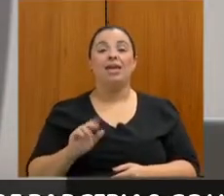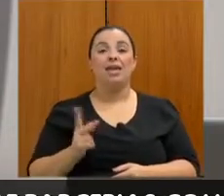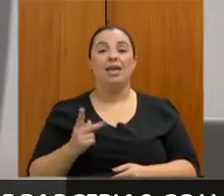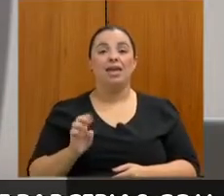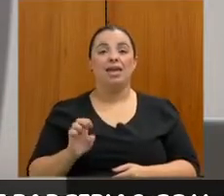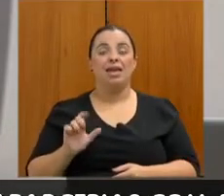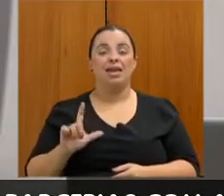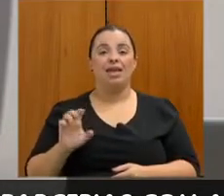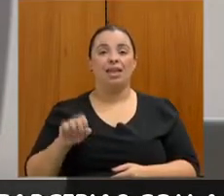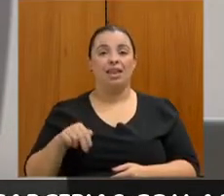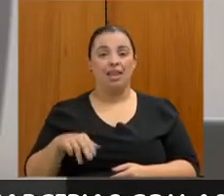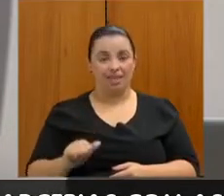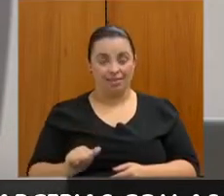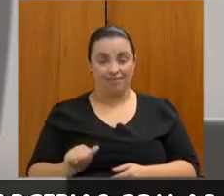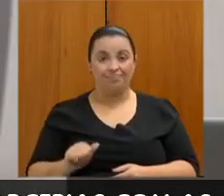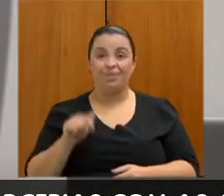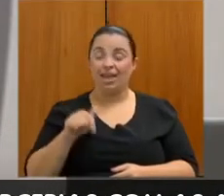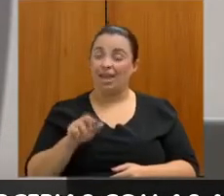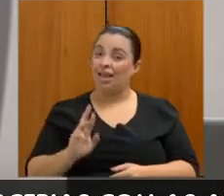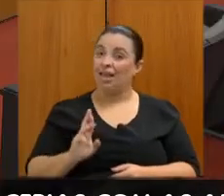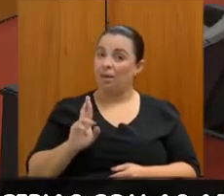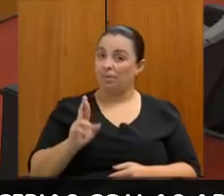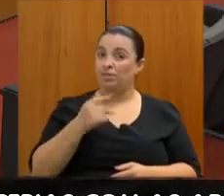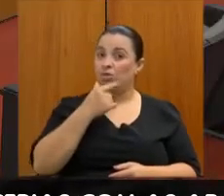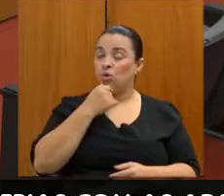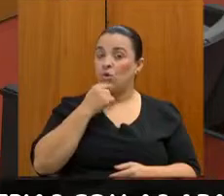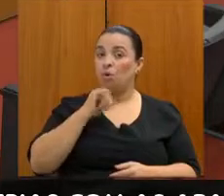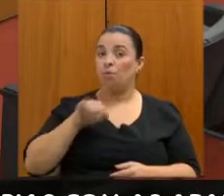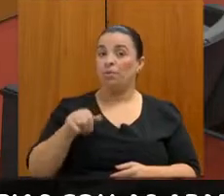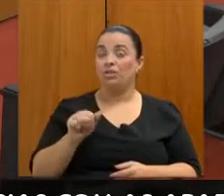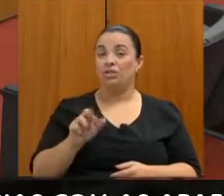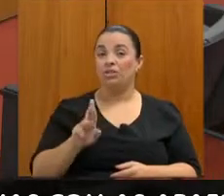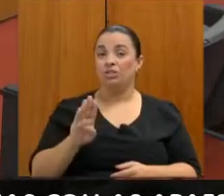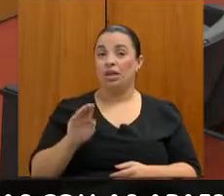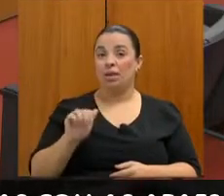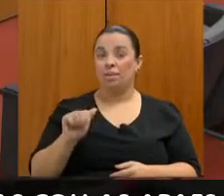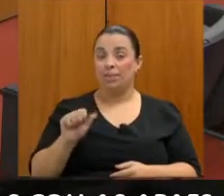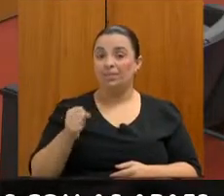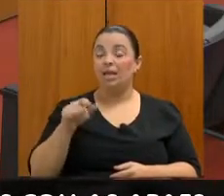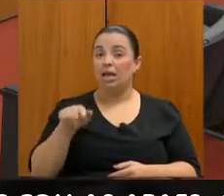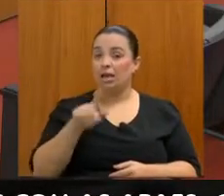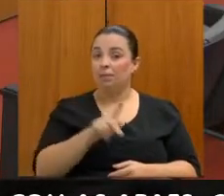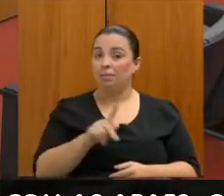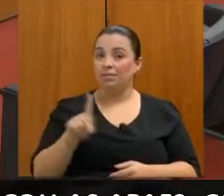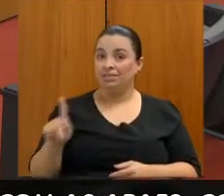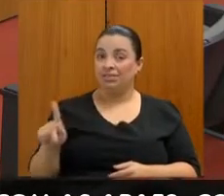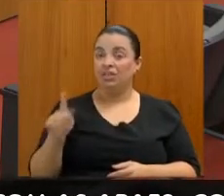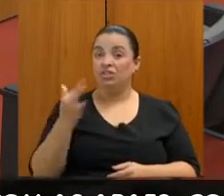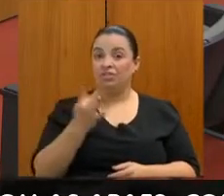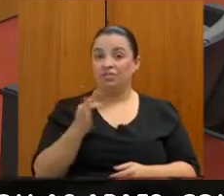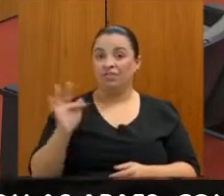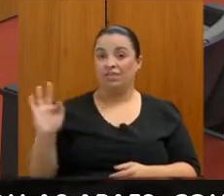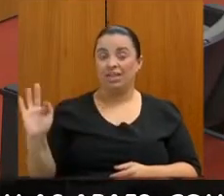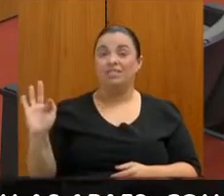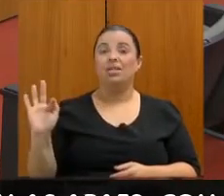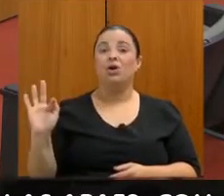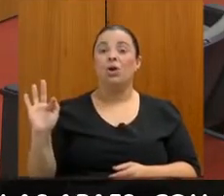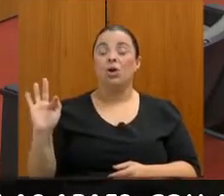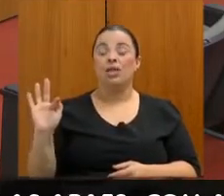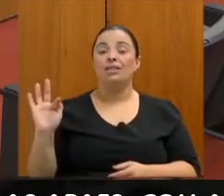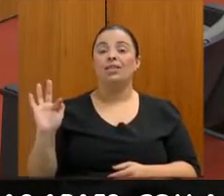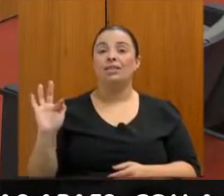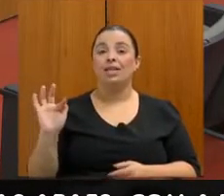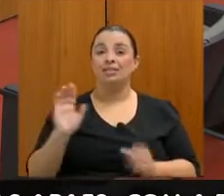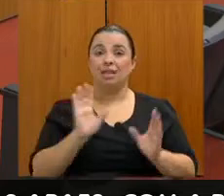representa o senhor Jarbas Feldner de Barros, que é o presidente da Federação das APAI de Minas Gerais.